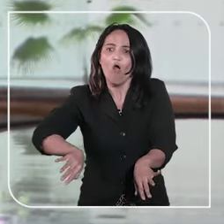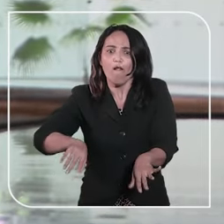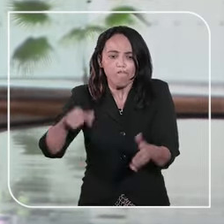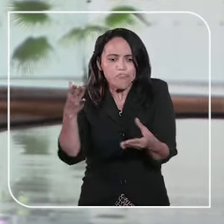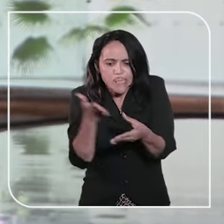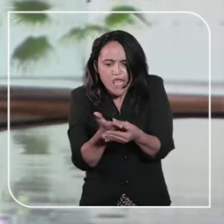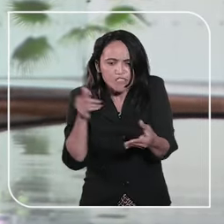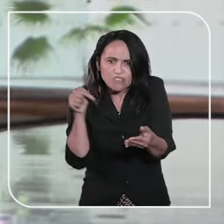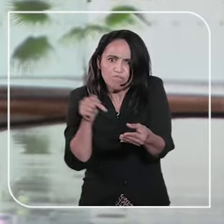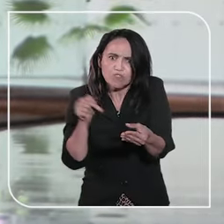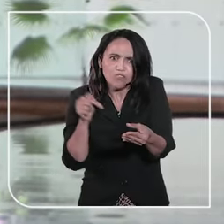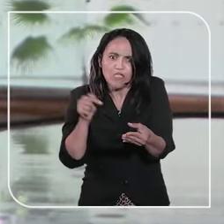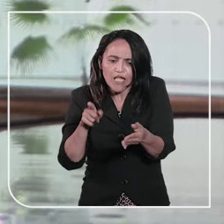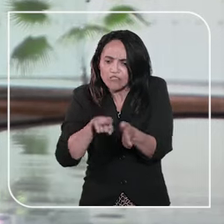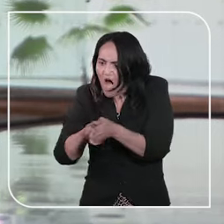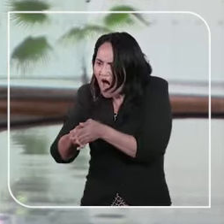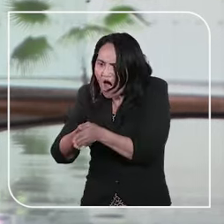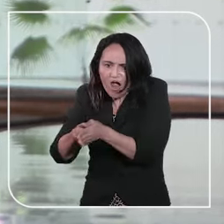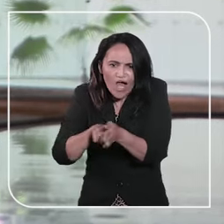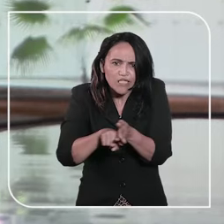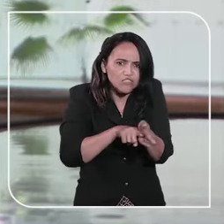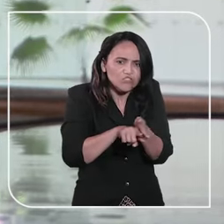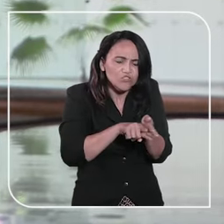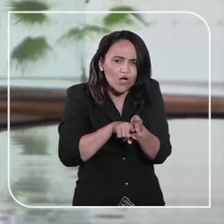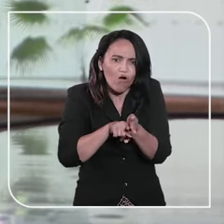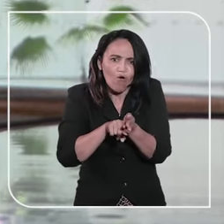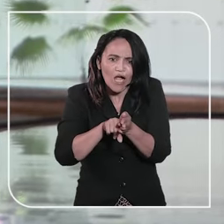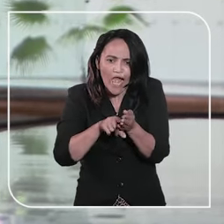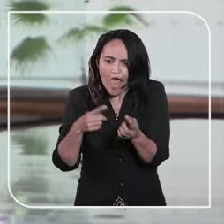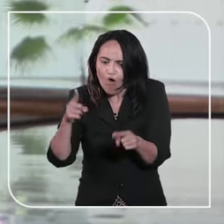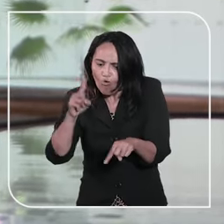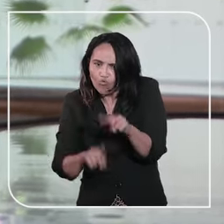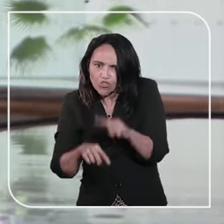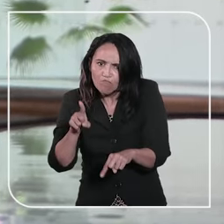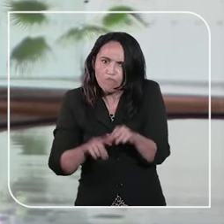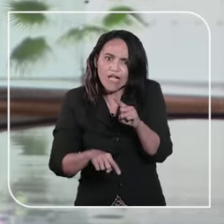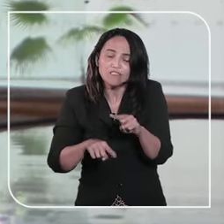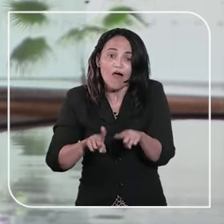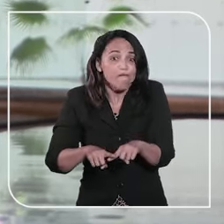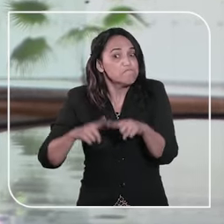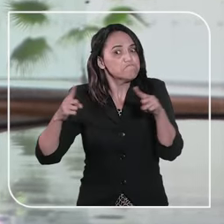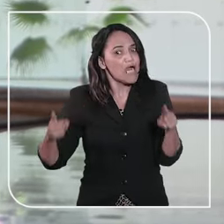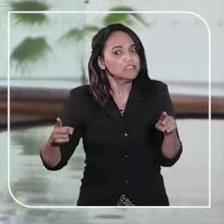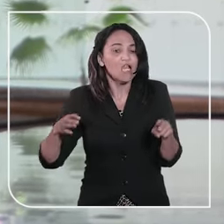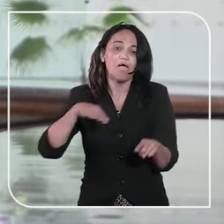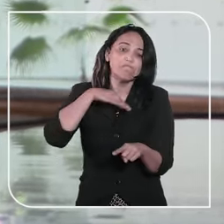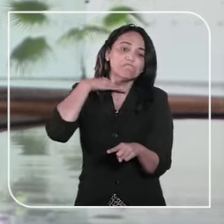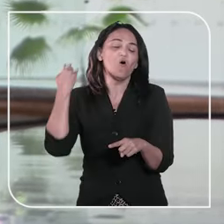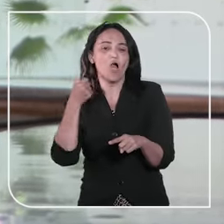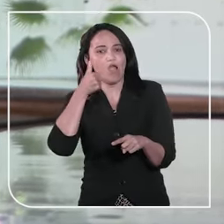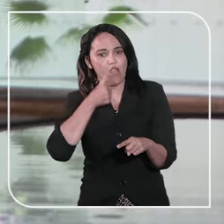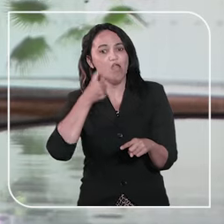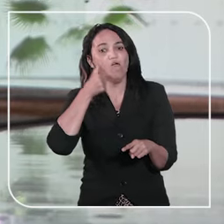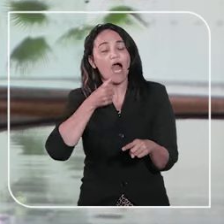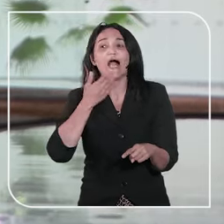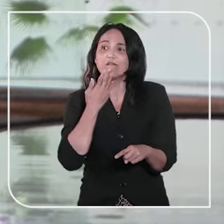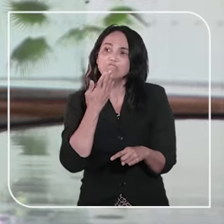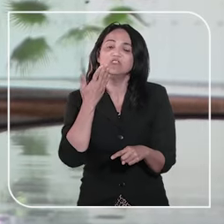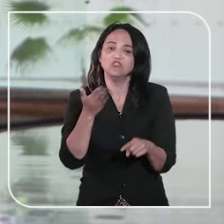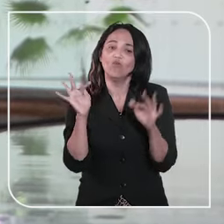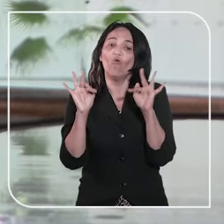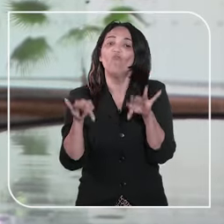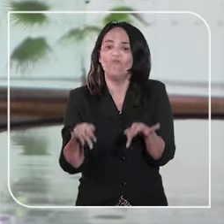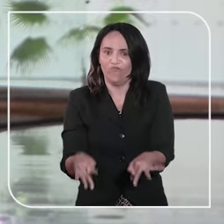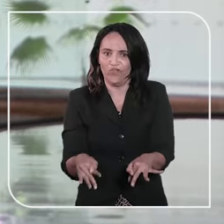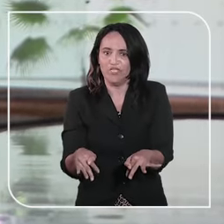um homem ajuizou a ação de divórcio acumulada com partilha de bens contra a esposa, mas ela morreu durante o trâmite processual. Ele então pediu a